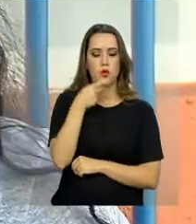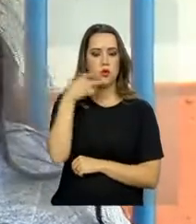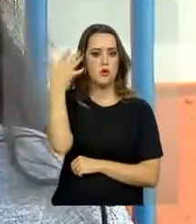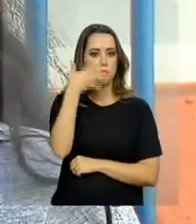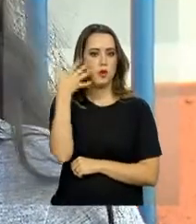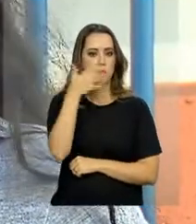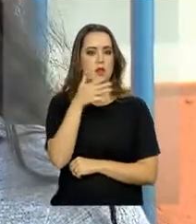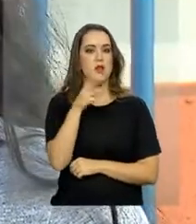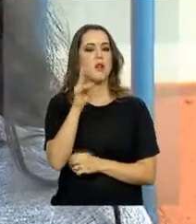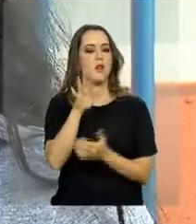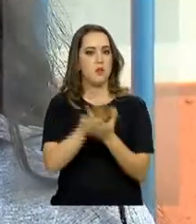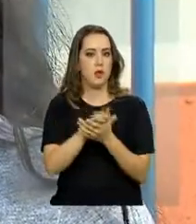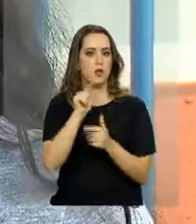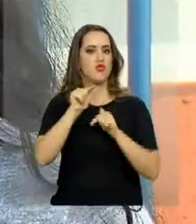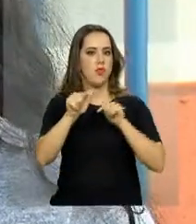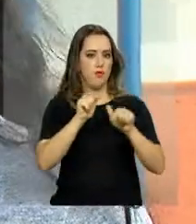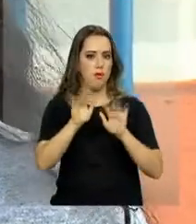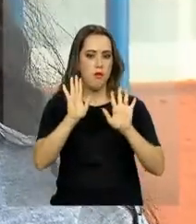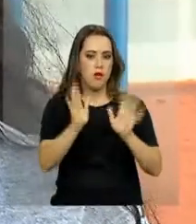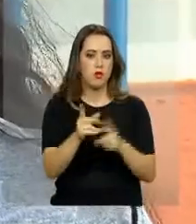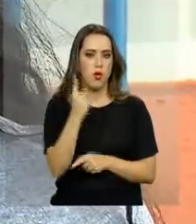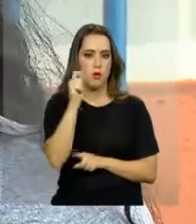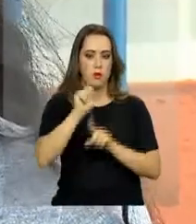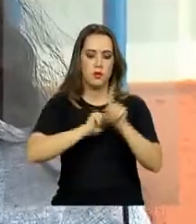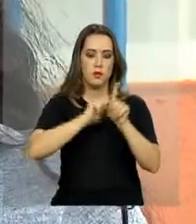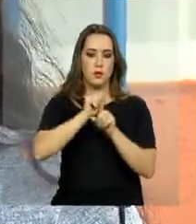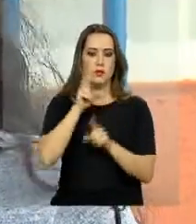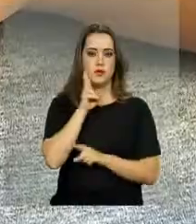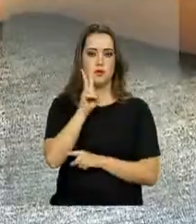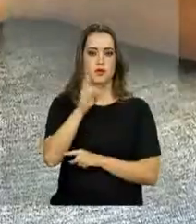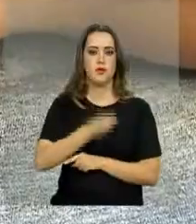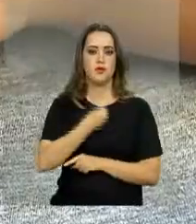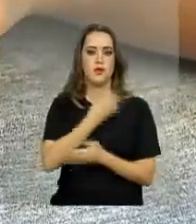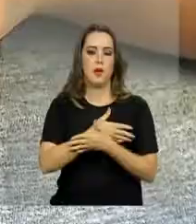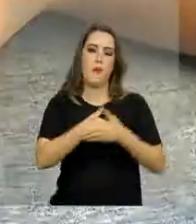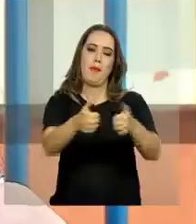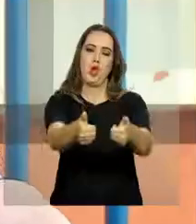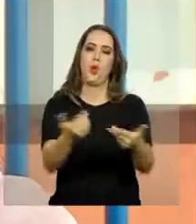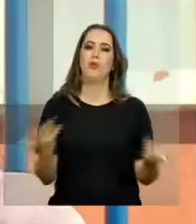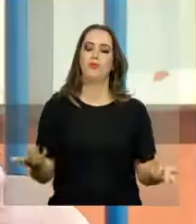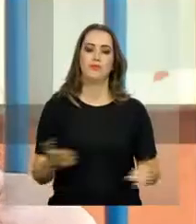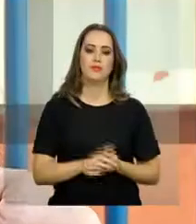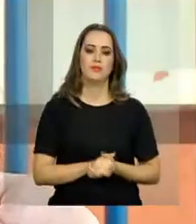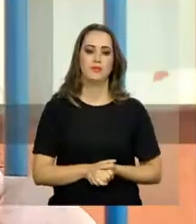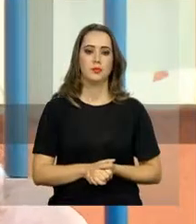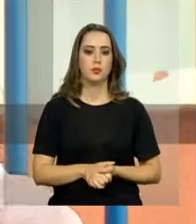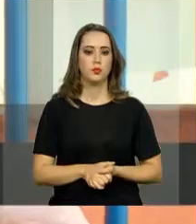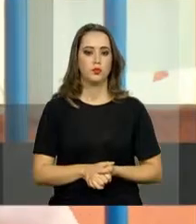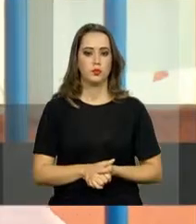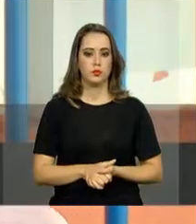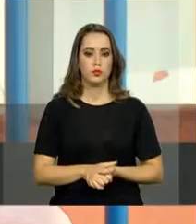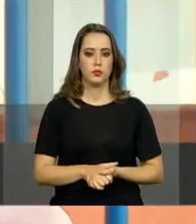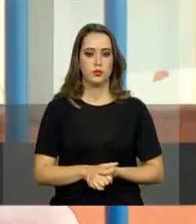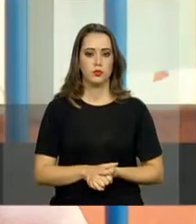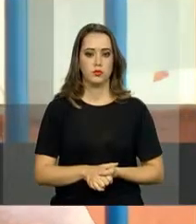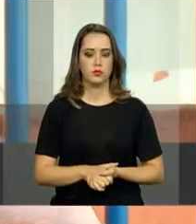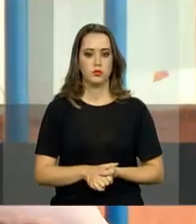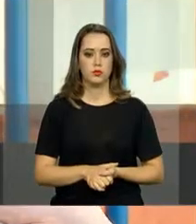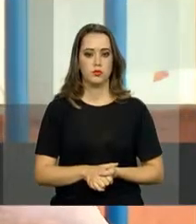que o marido já conseguiu um emprego. Em um mês, viu a vida da família mudar para melhor. Graças a Deus e a meu esposo,